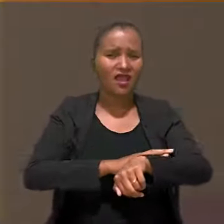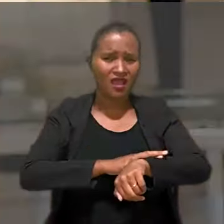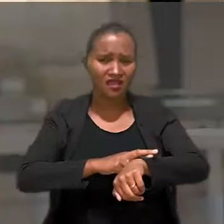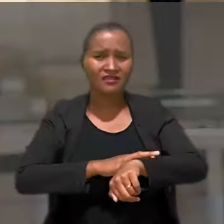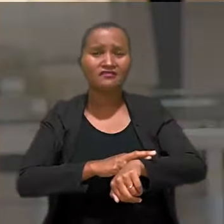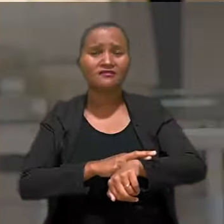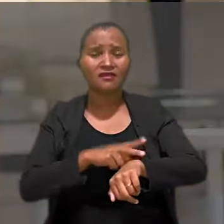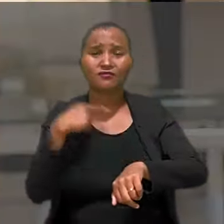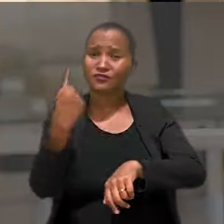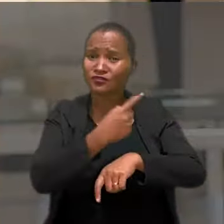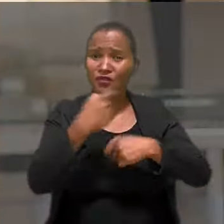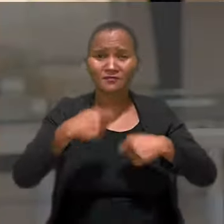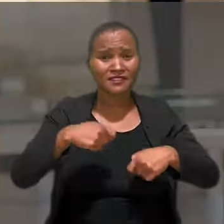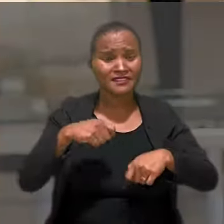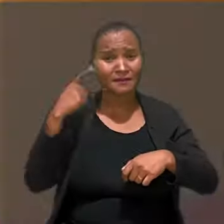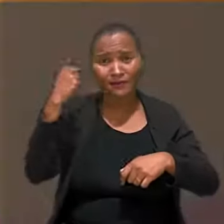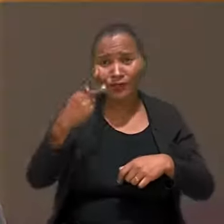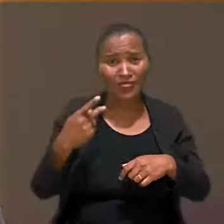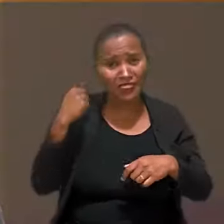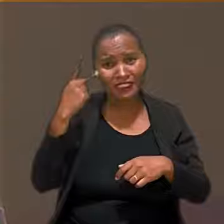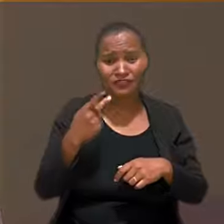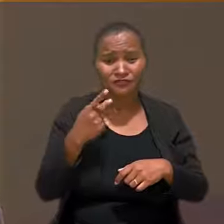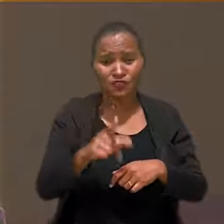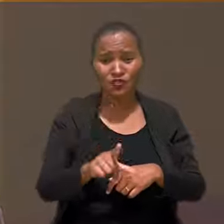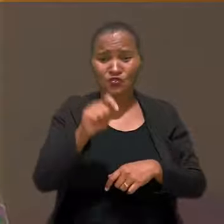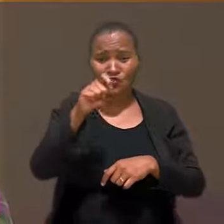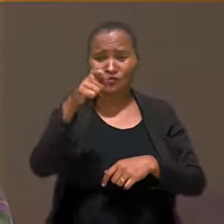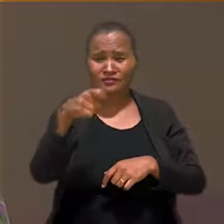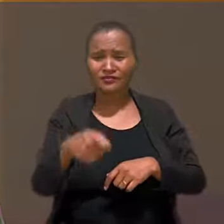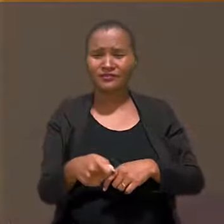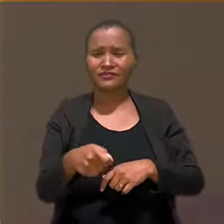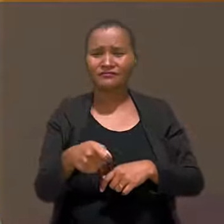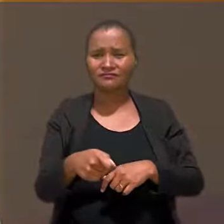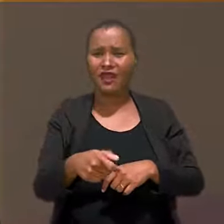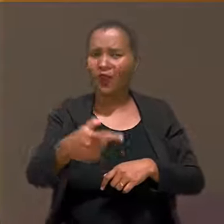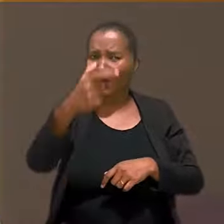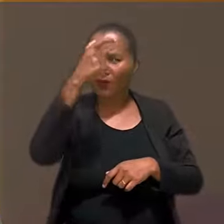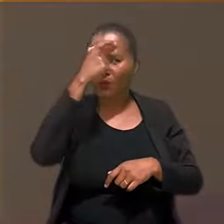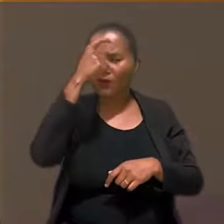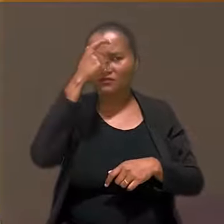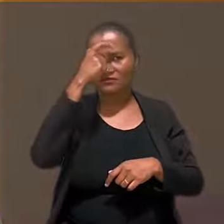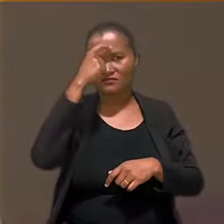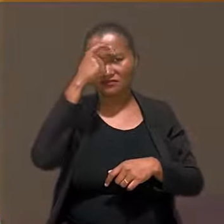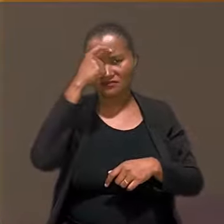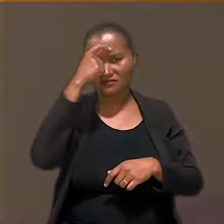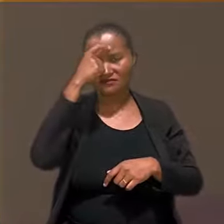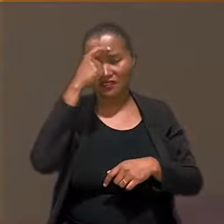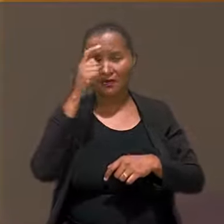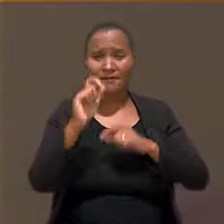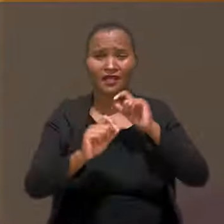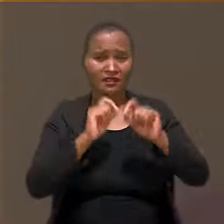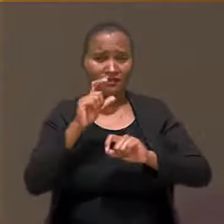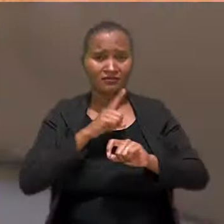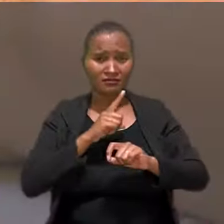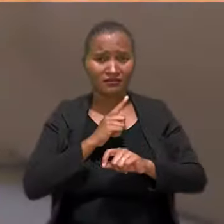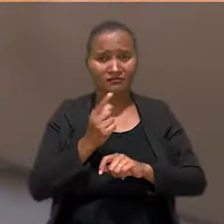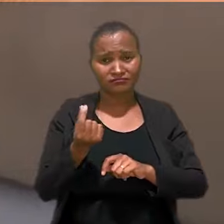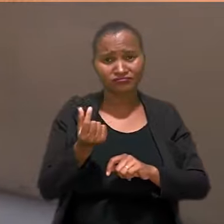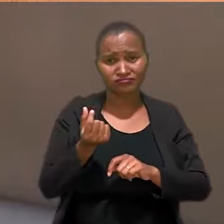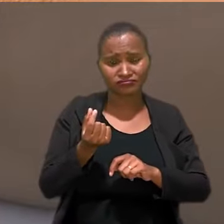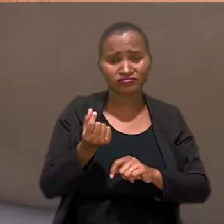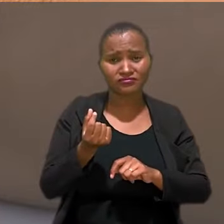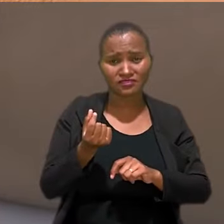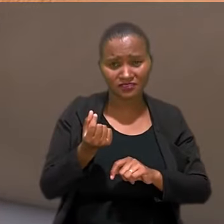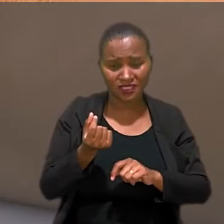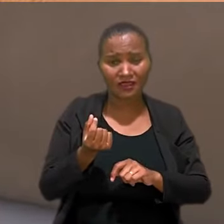precisa de políticas mesmo, de uma tomada de decisão, de uma conscientização de quem detém os meios de capital